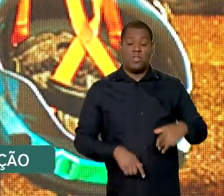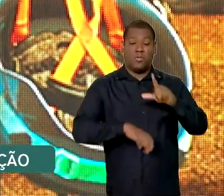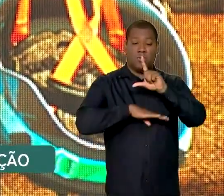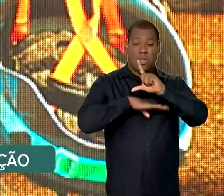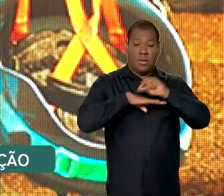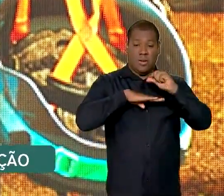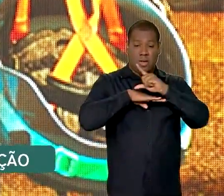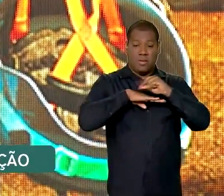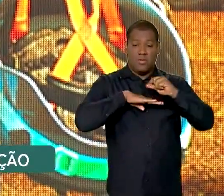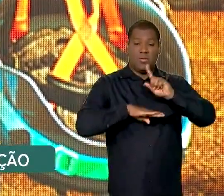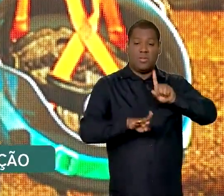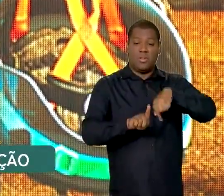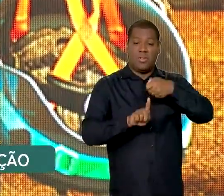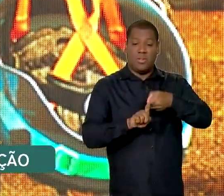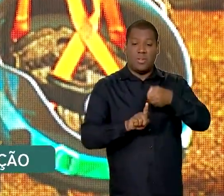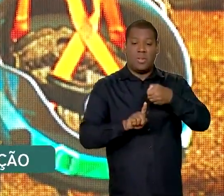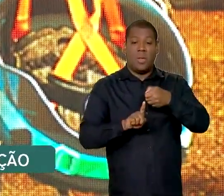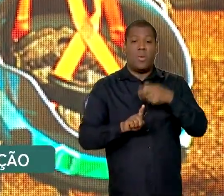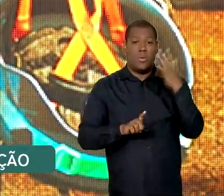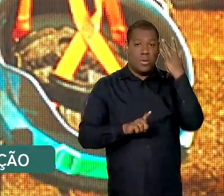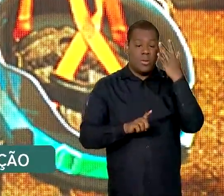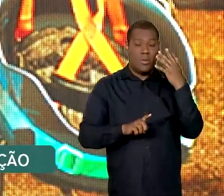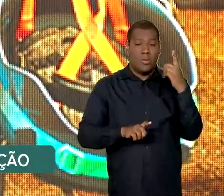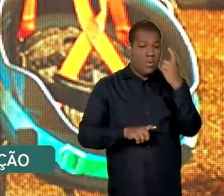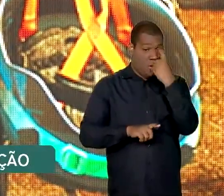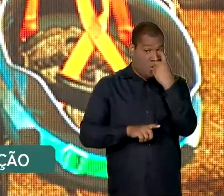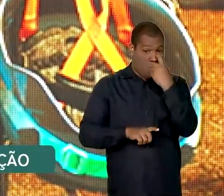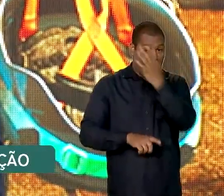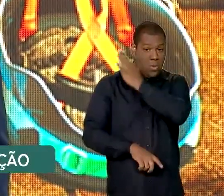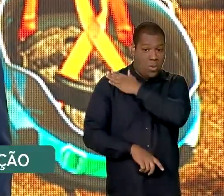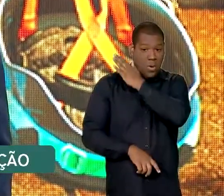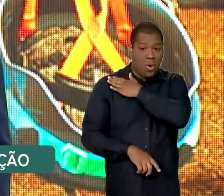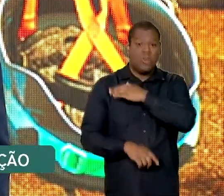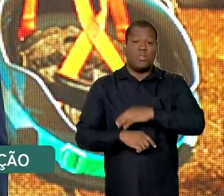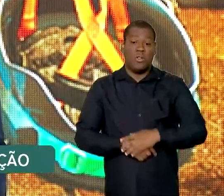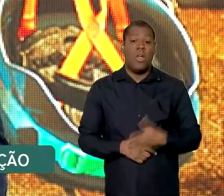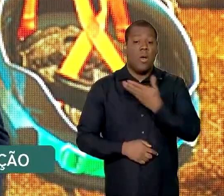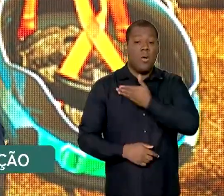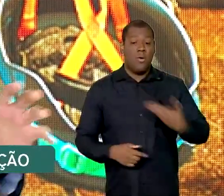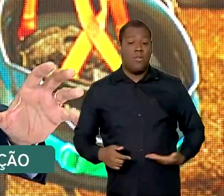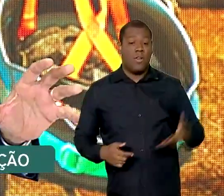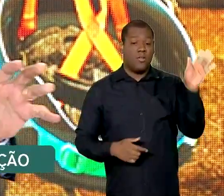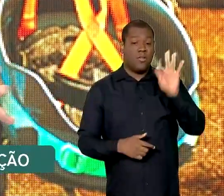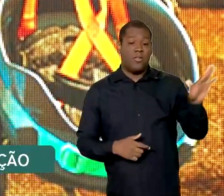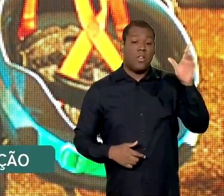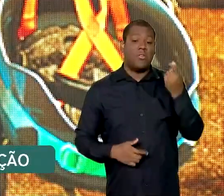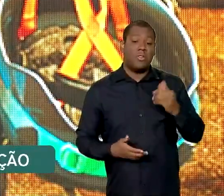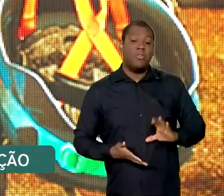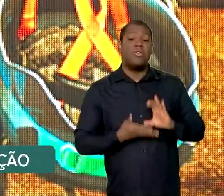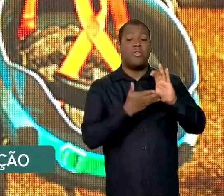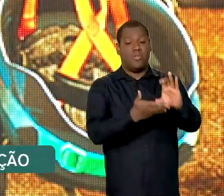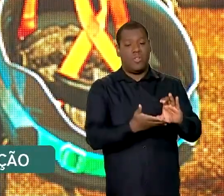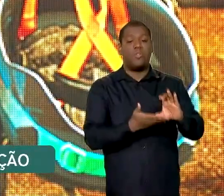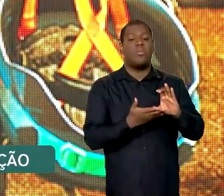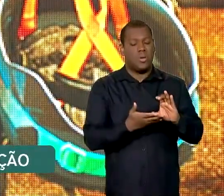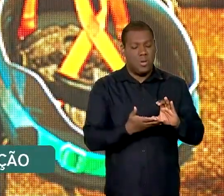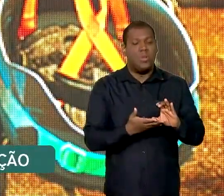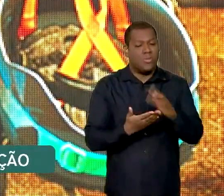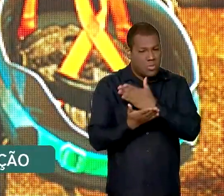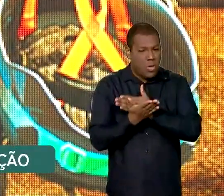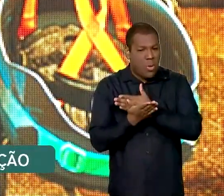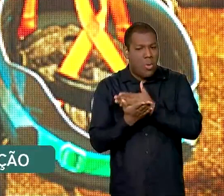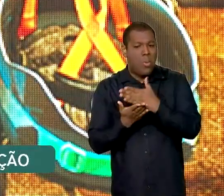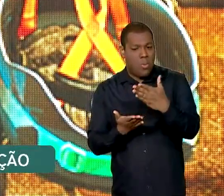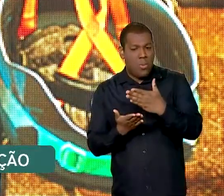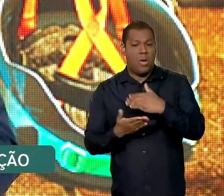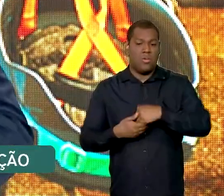Casa Civil, Rui Costa, a liberação dos recursos já está em andamento. Ele ainda destacou que